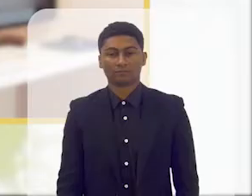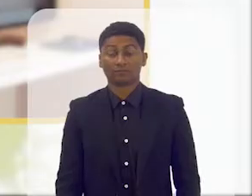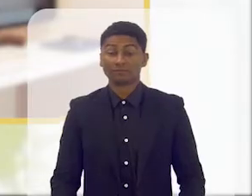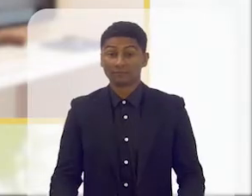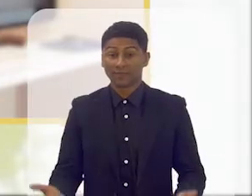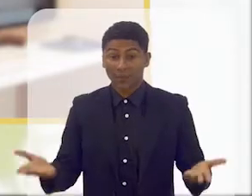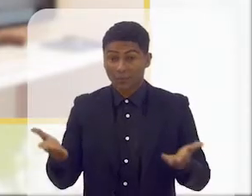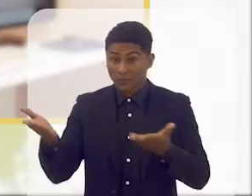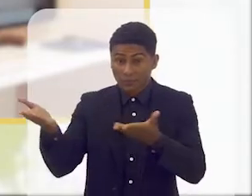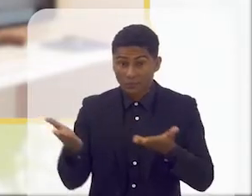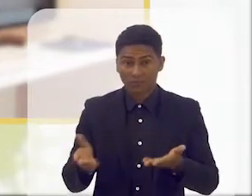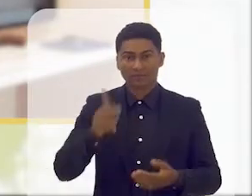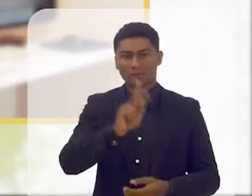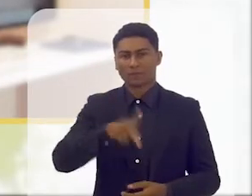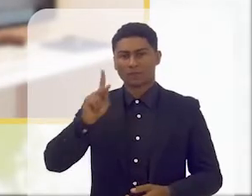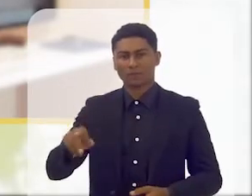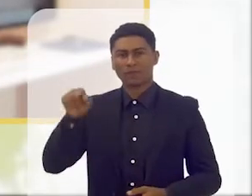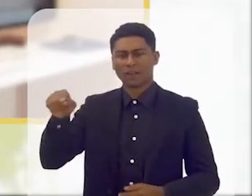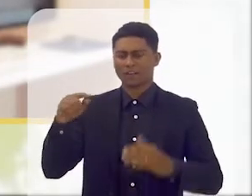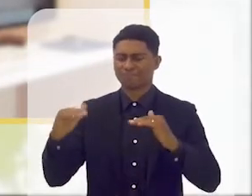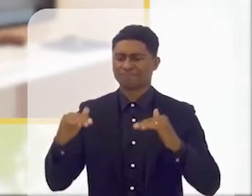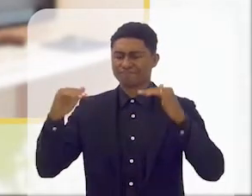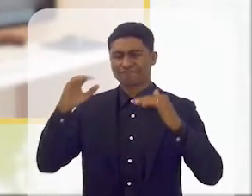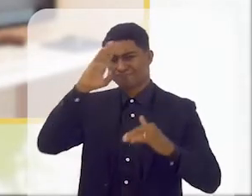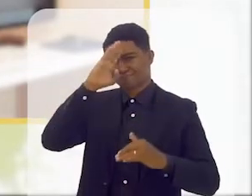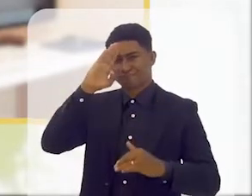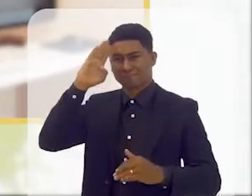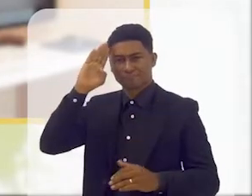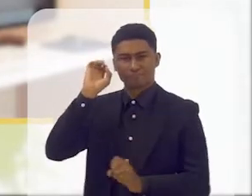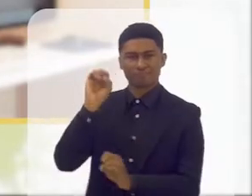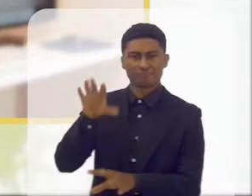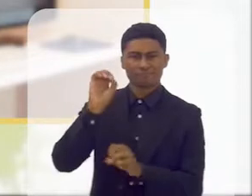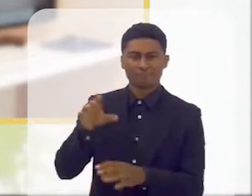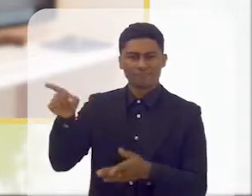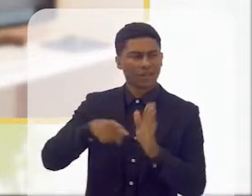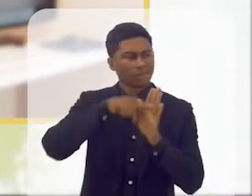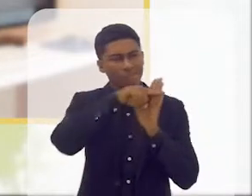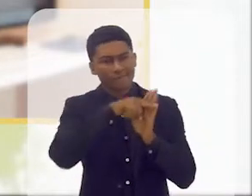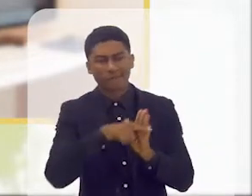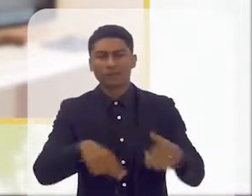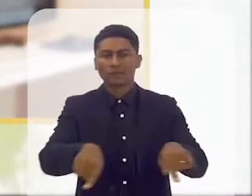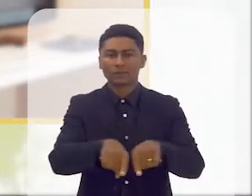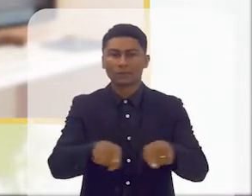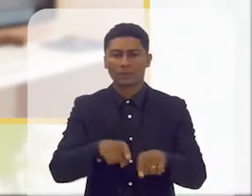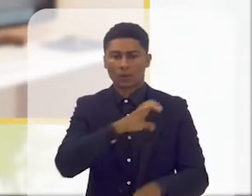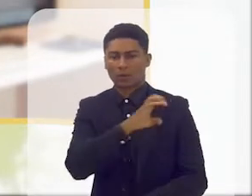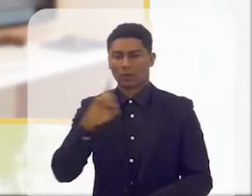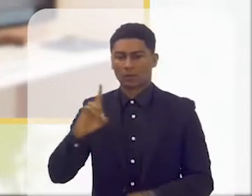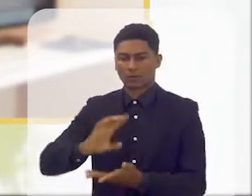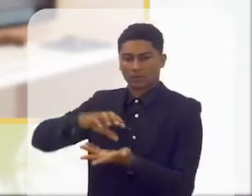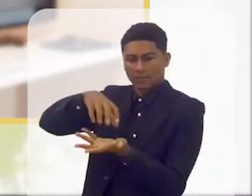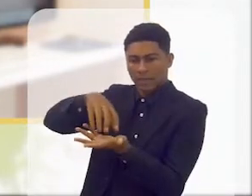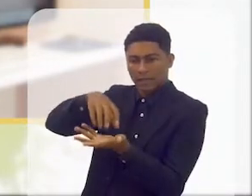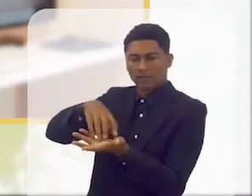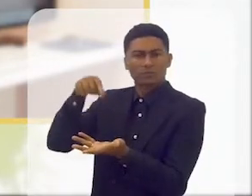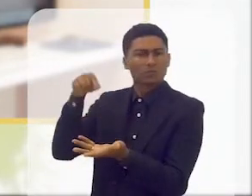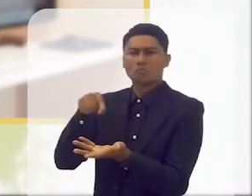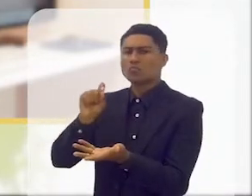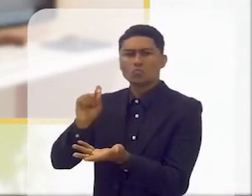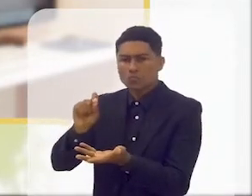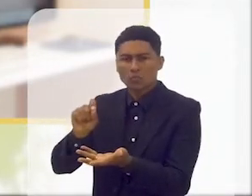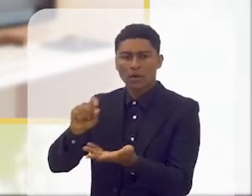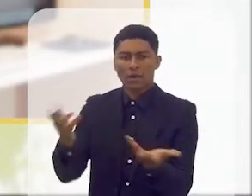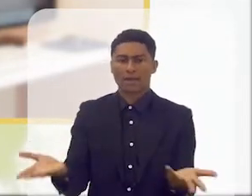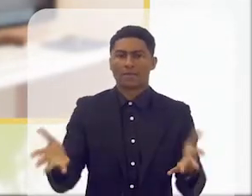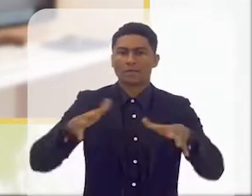Minha convidada é a professora do ensino superior, investigadora e coordenadora do Centro de Recursos para a